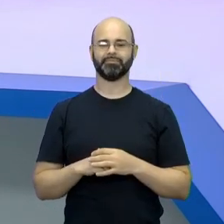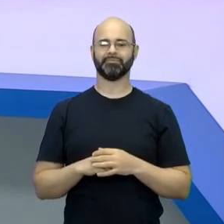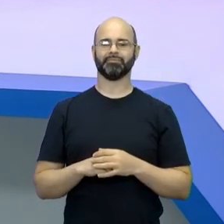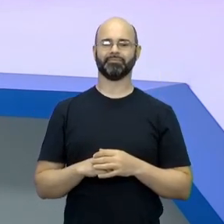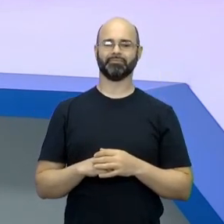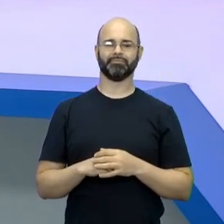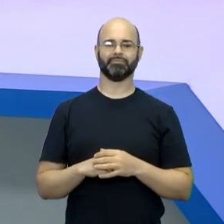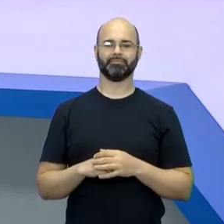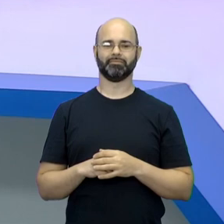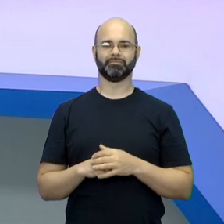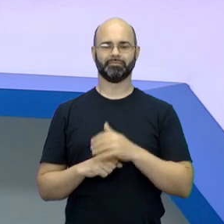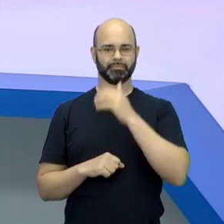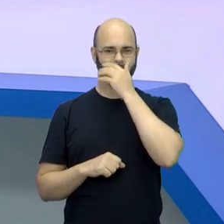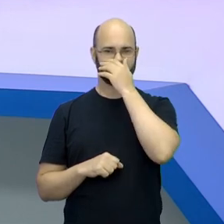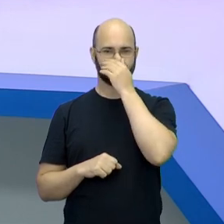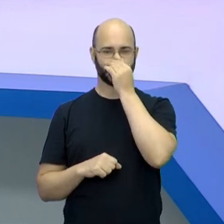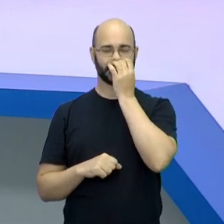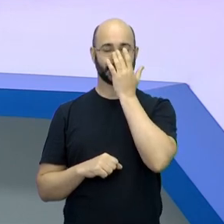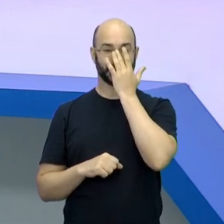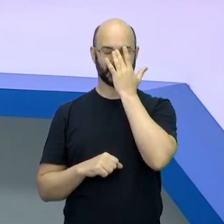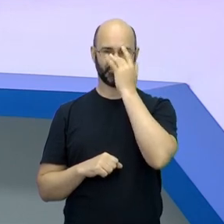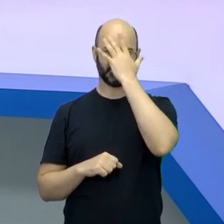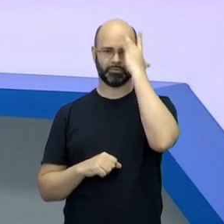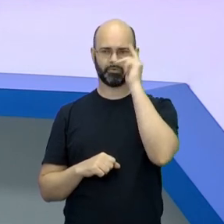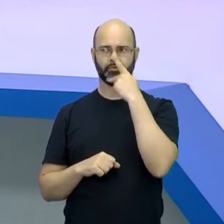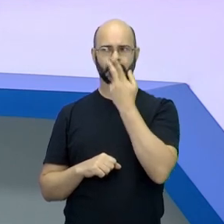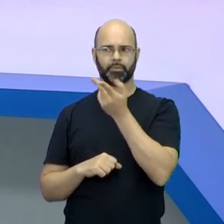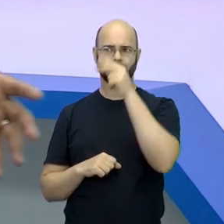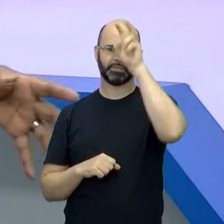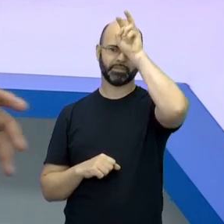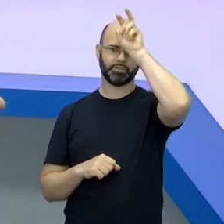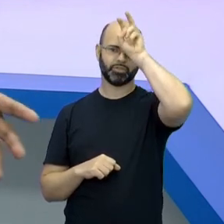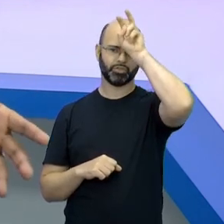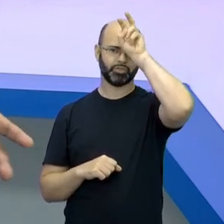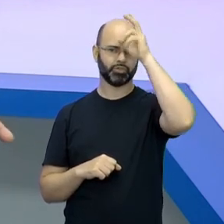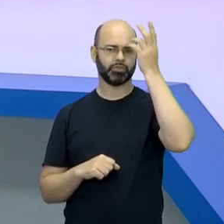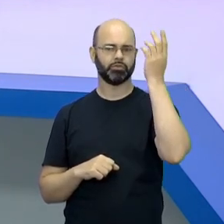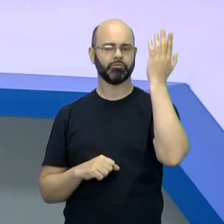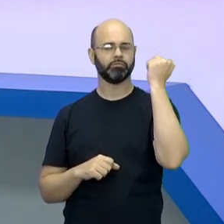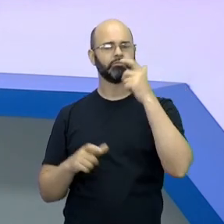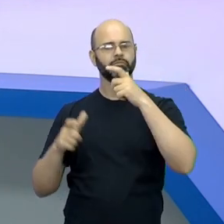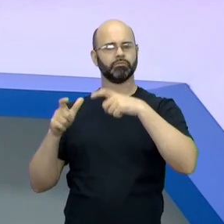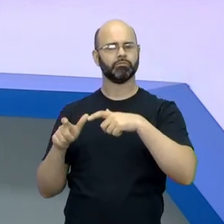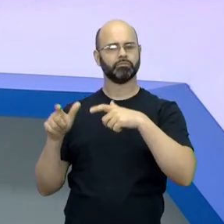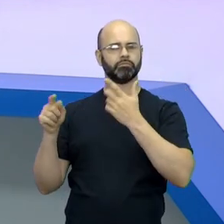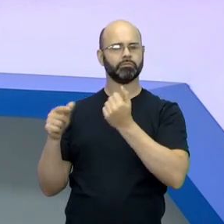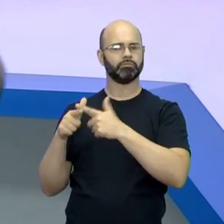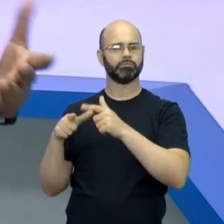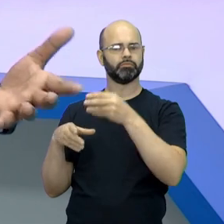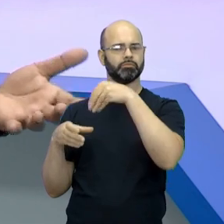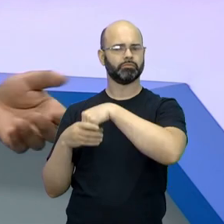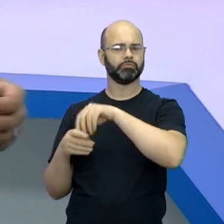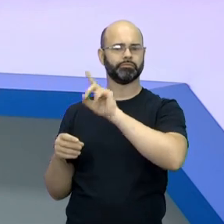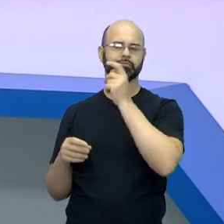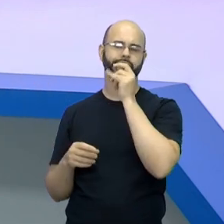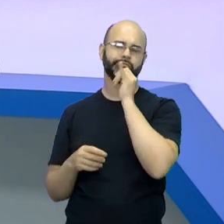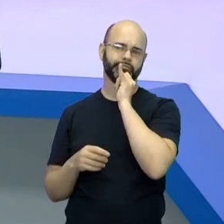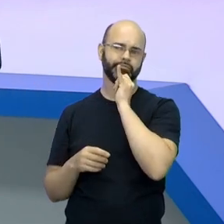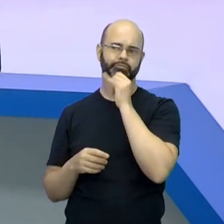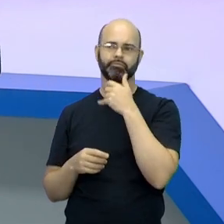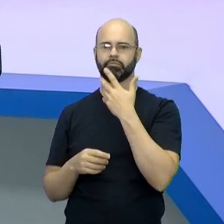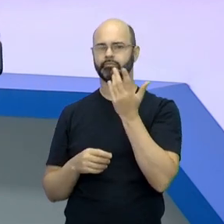E aí o rapaz fala, então se a gente for falar, então o Egito ele não está localizado nessa problemática toda, como está, por exemplo,